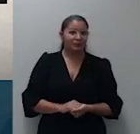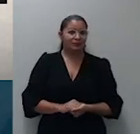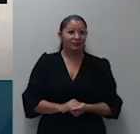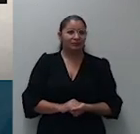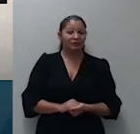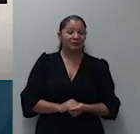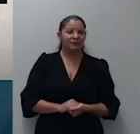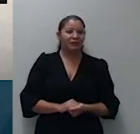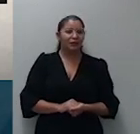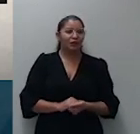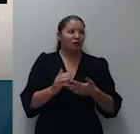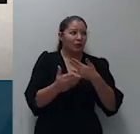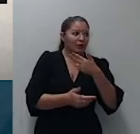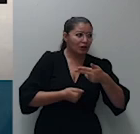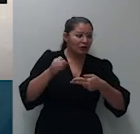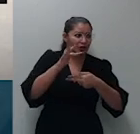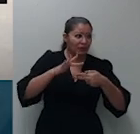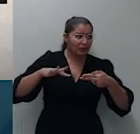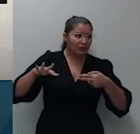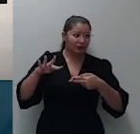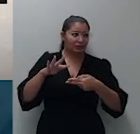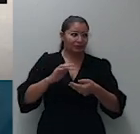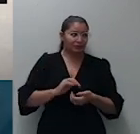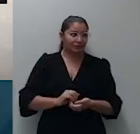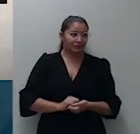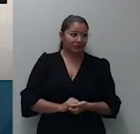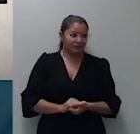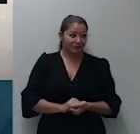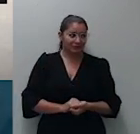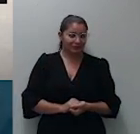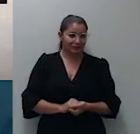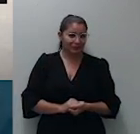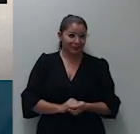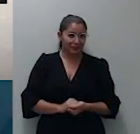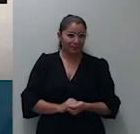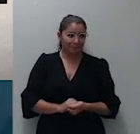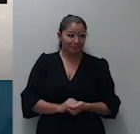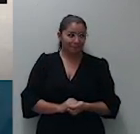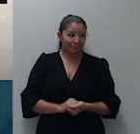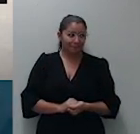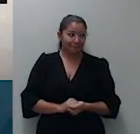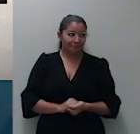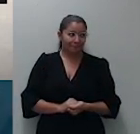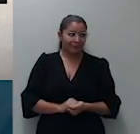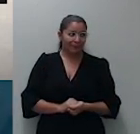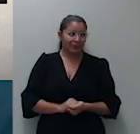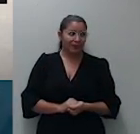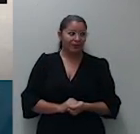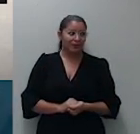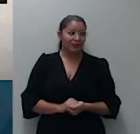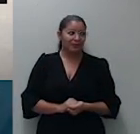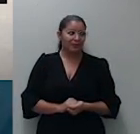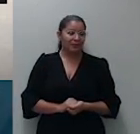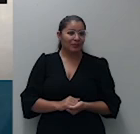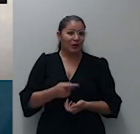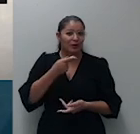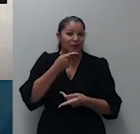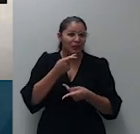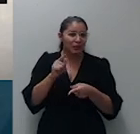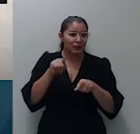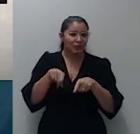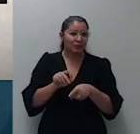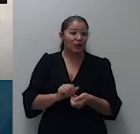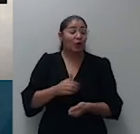83 e portanto eminentes pares o meu voto